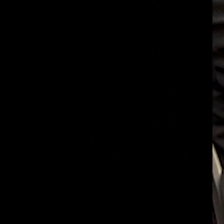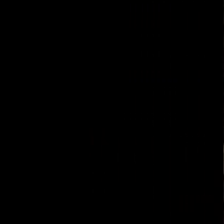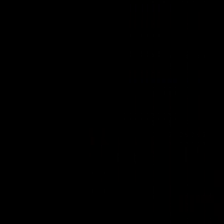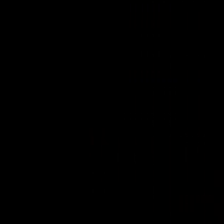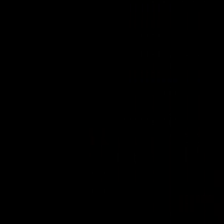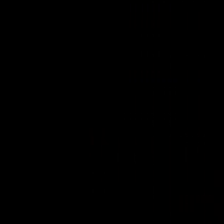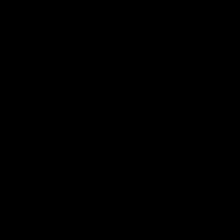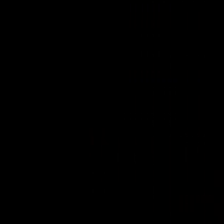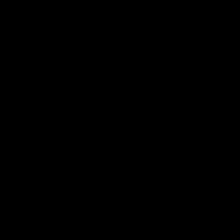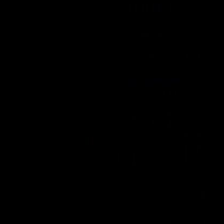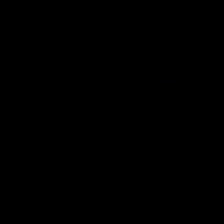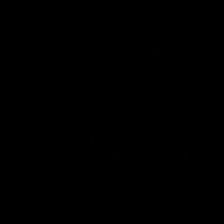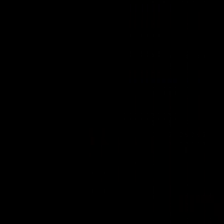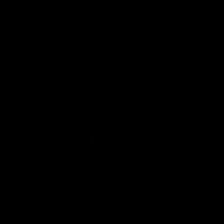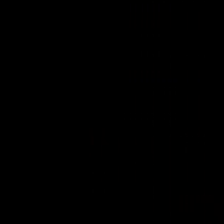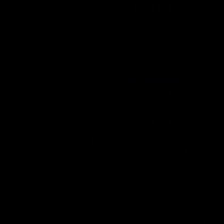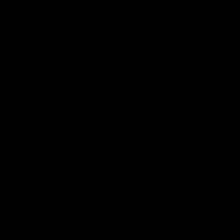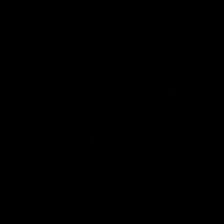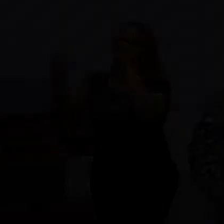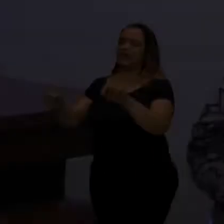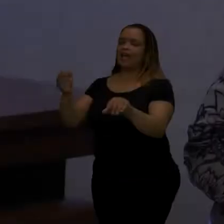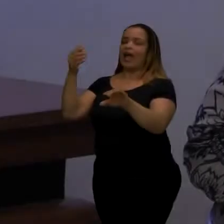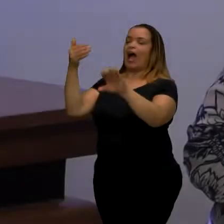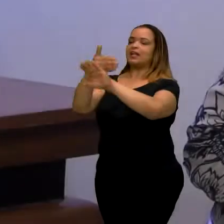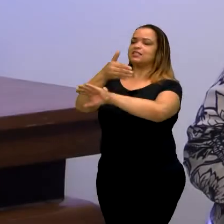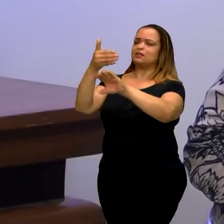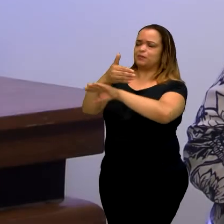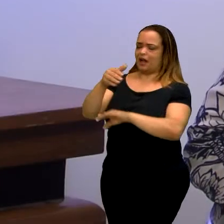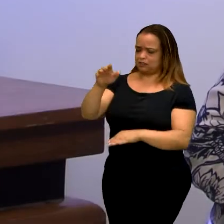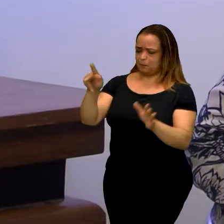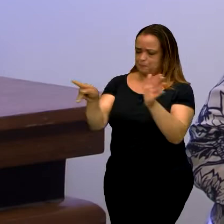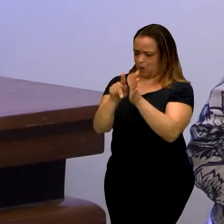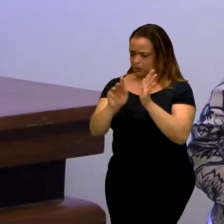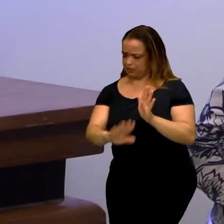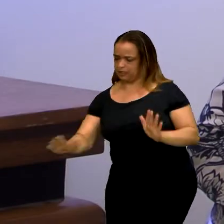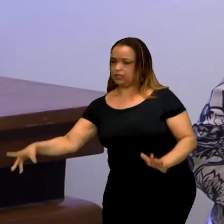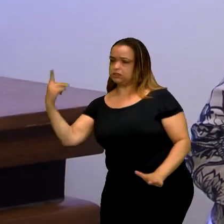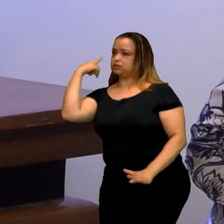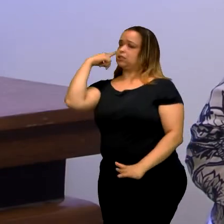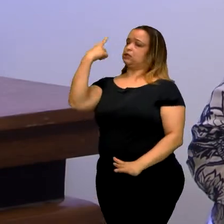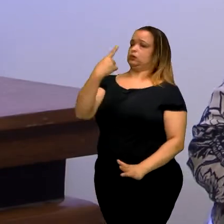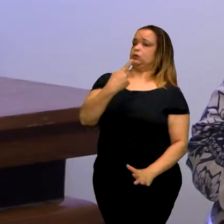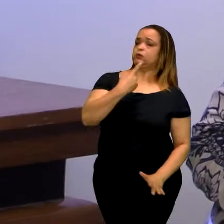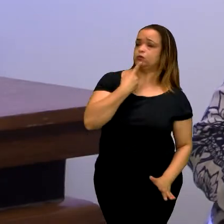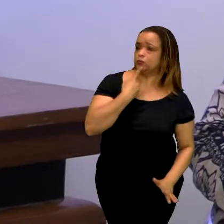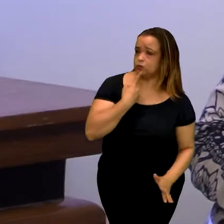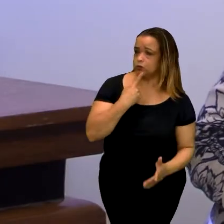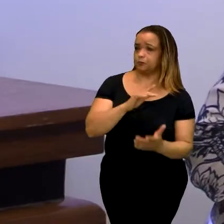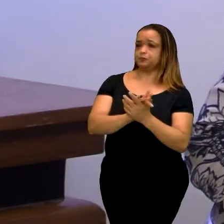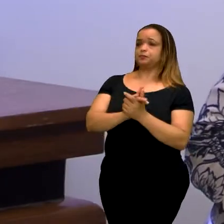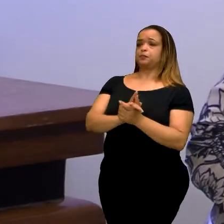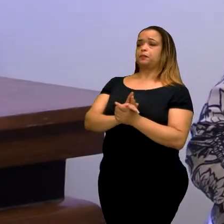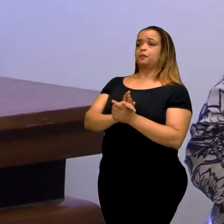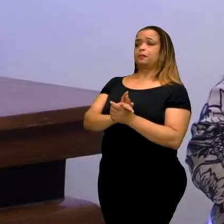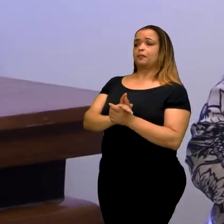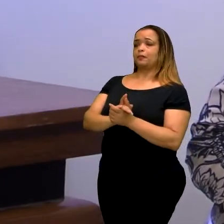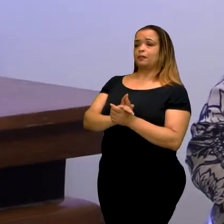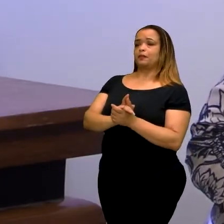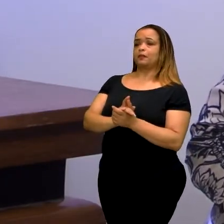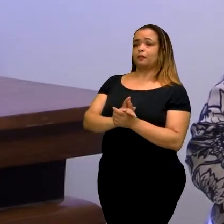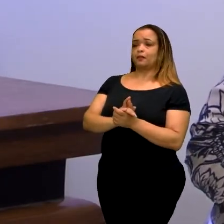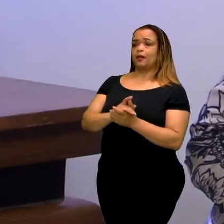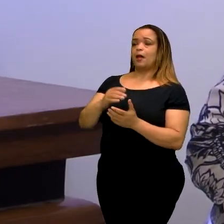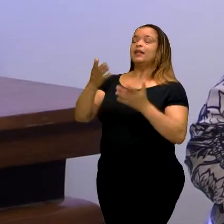para a criança, a acessibilidade para crianças surdas. E aí fizemos... Uma das minhas